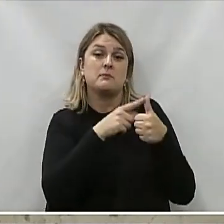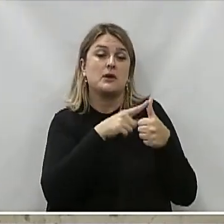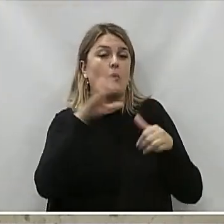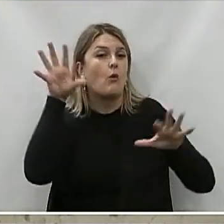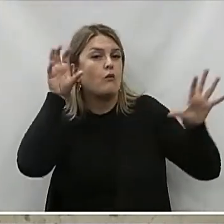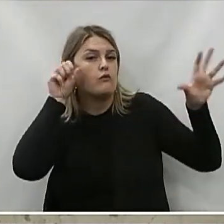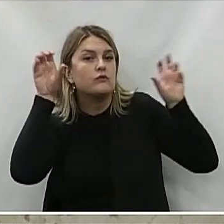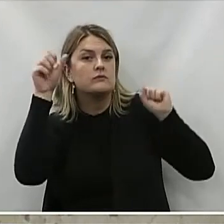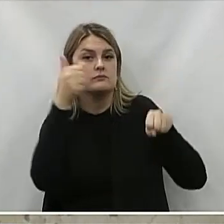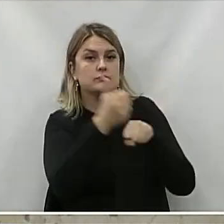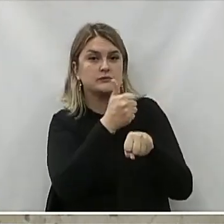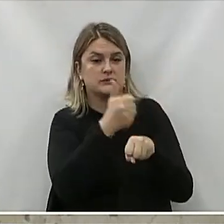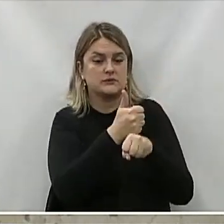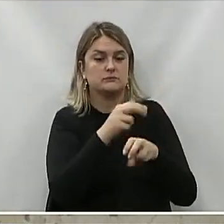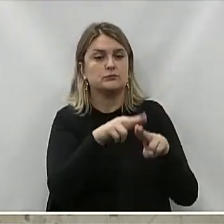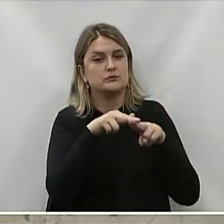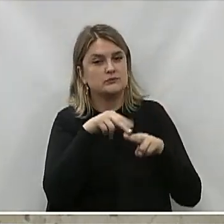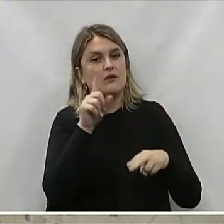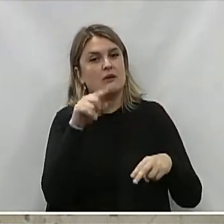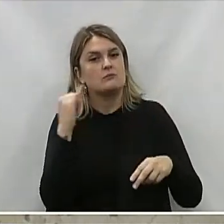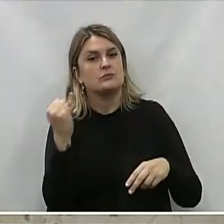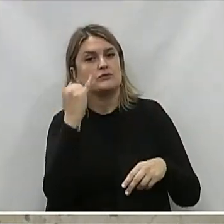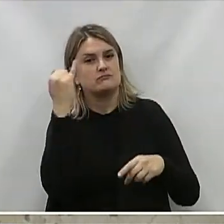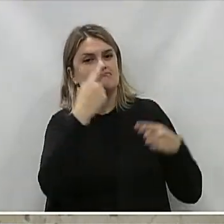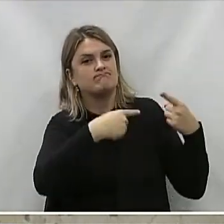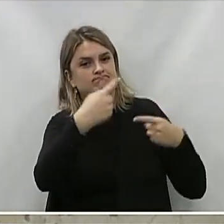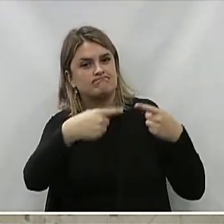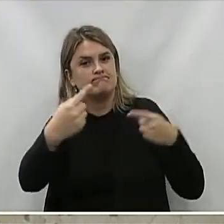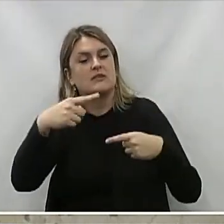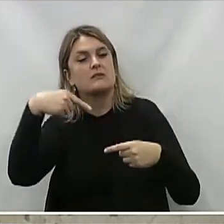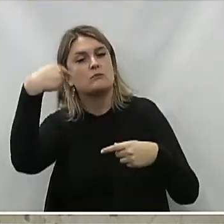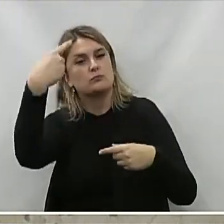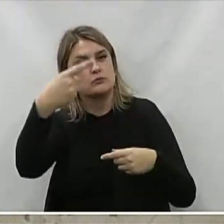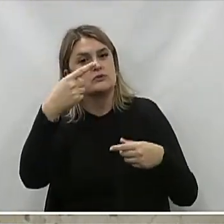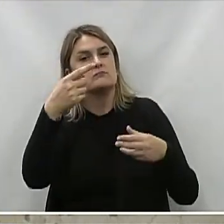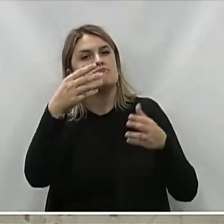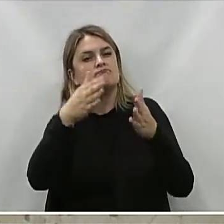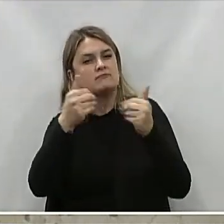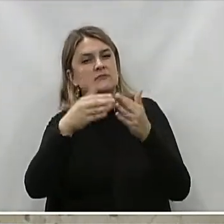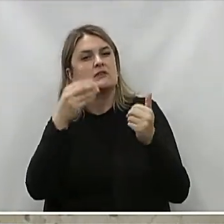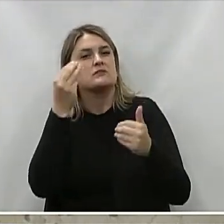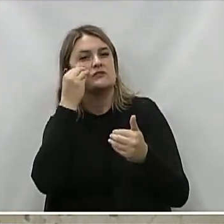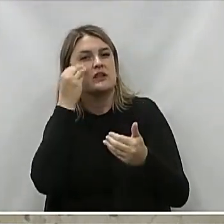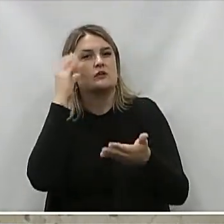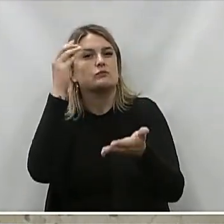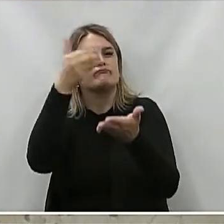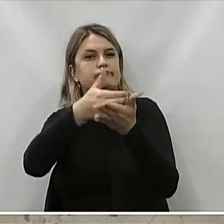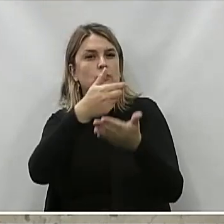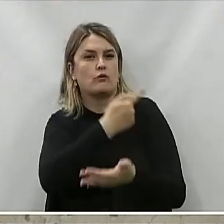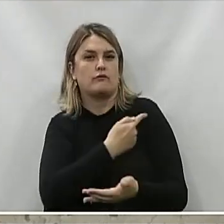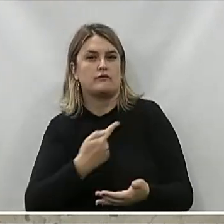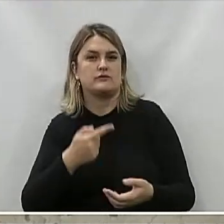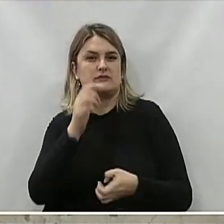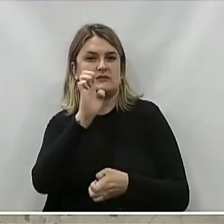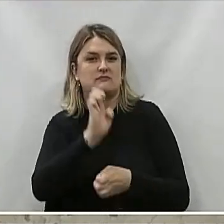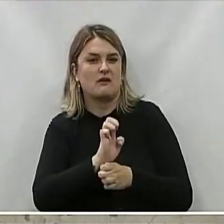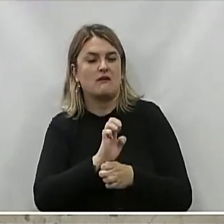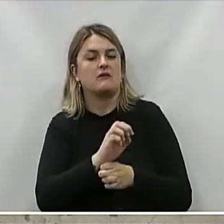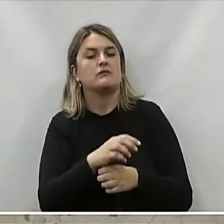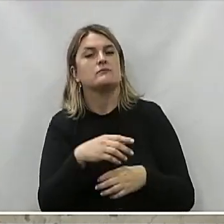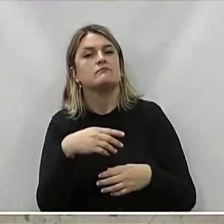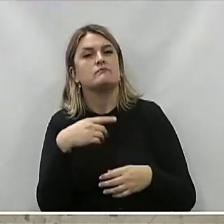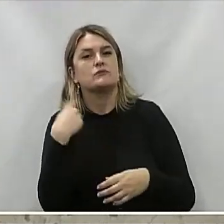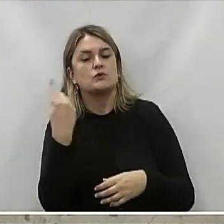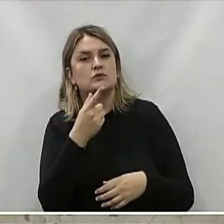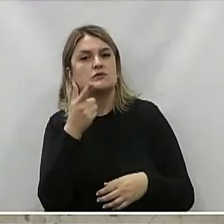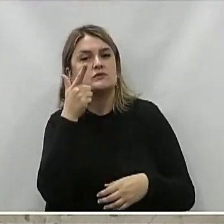Ouvir esses profissionais Por isso é importante Discutir E aí sim Buscar recursos Através do governo Do estado Enfim Para que possa